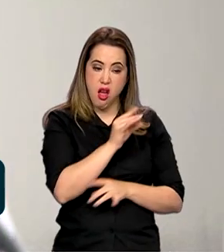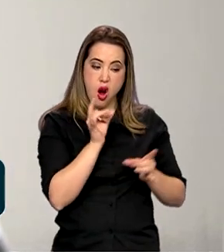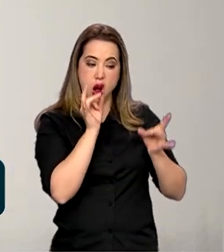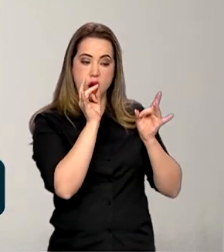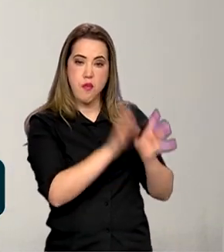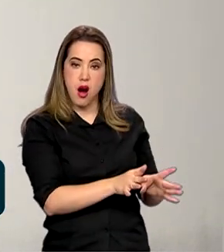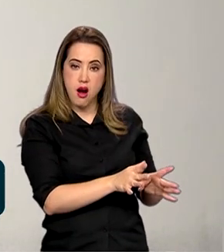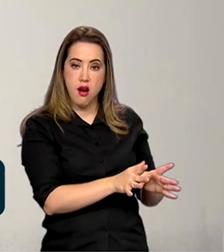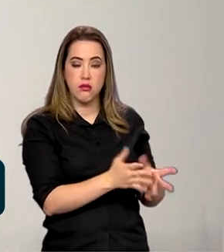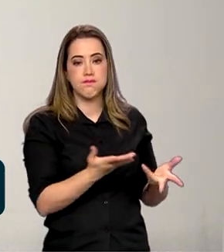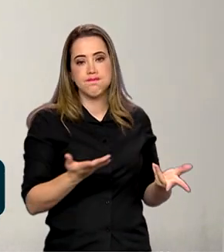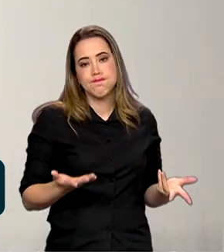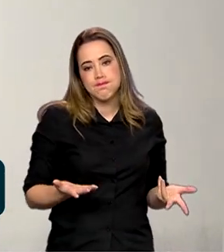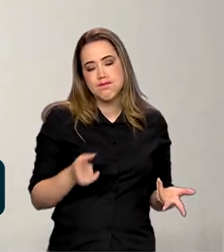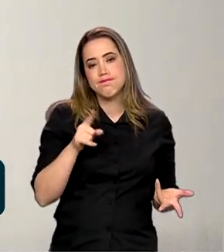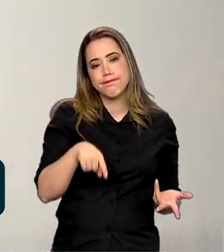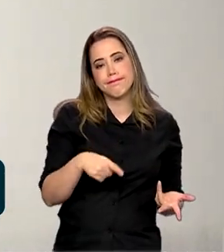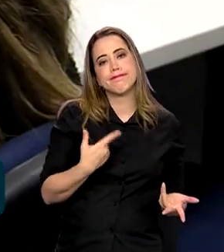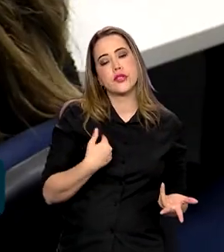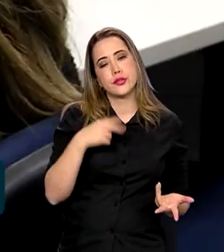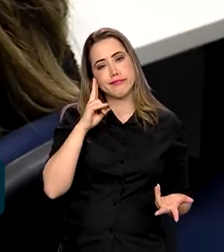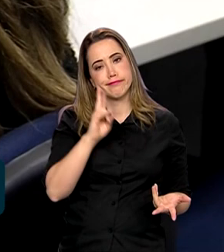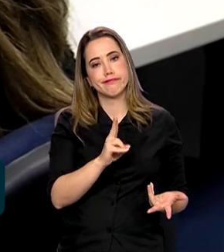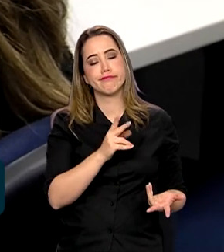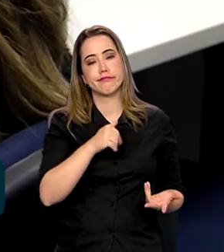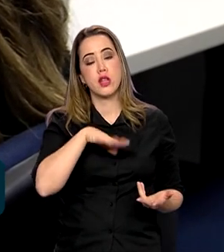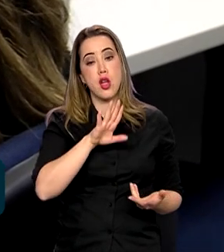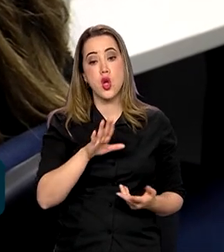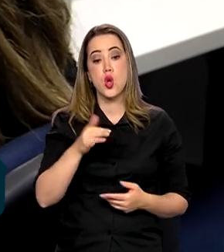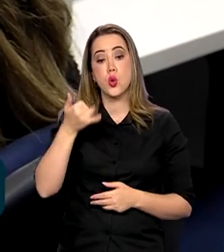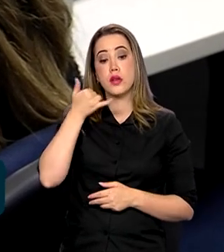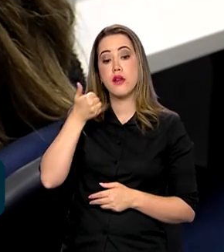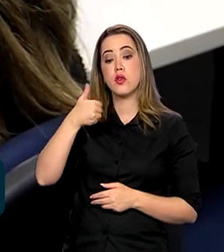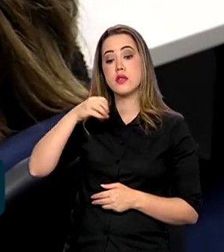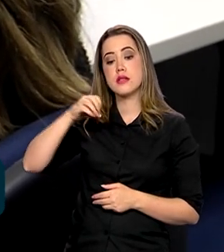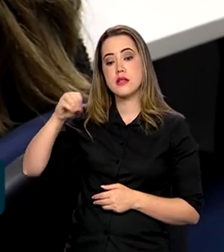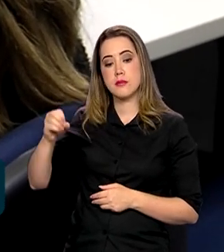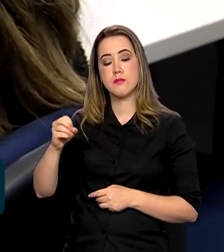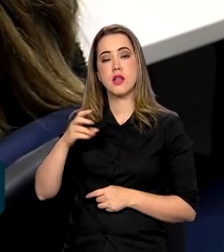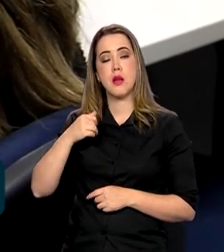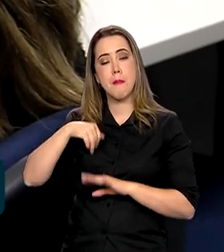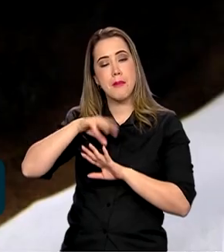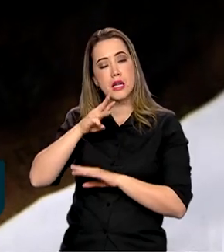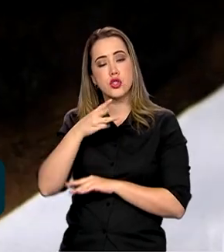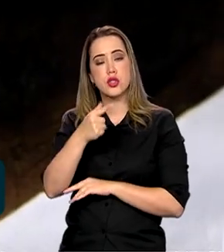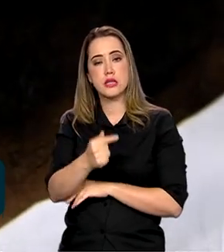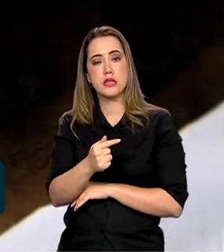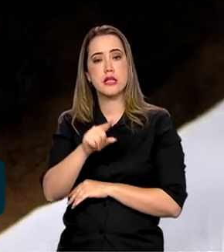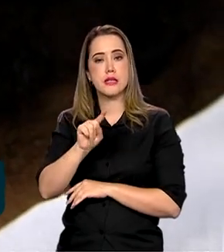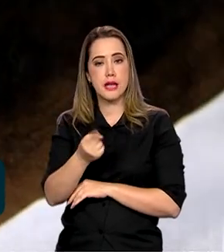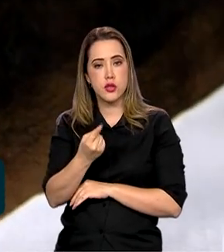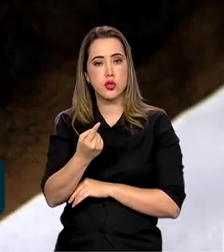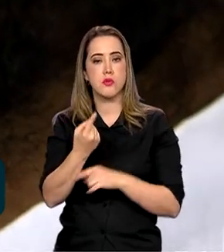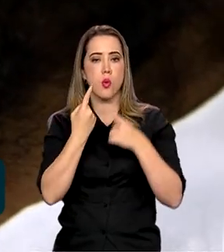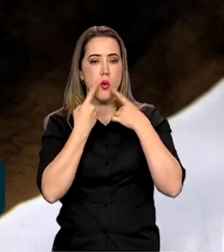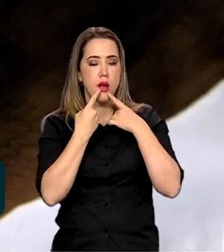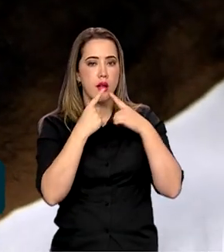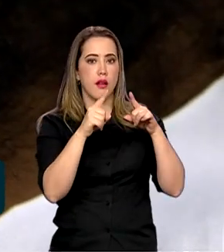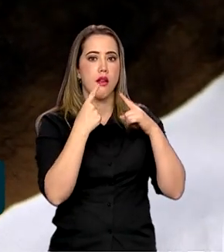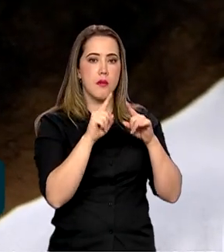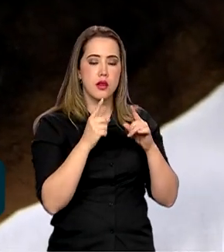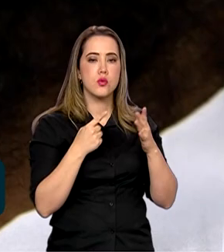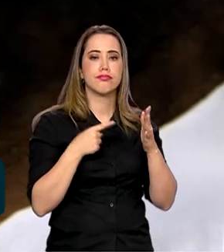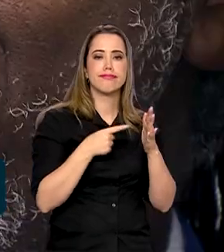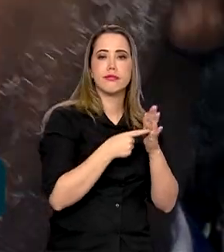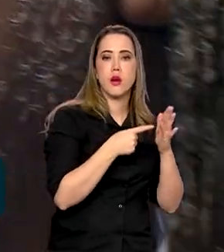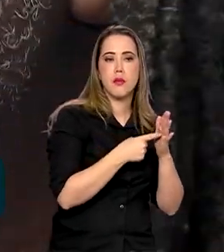Só em 2023, o DISC-100 registrou mais de 37 mil violações de negligência contra a